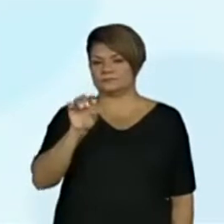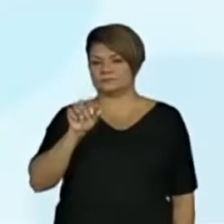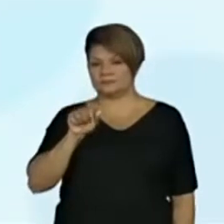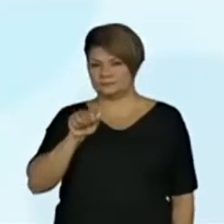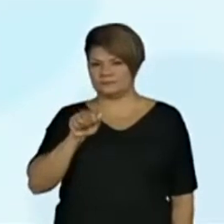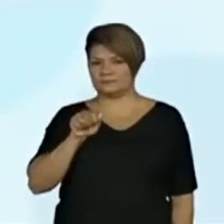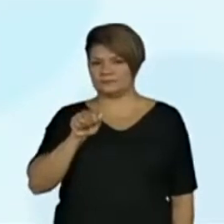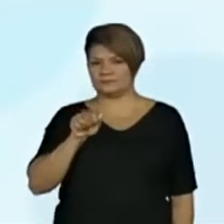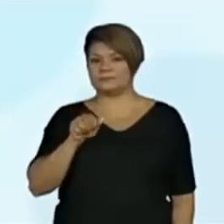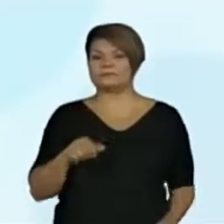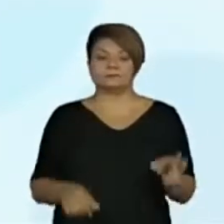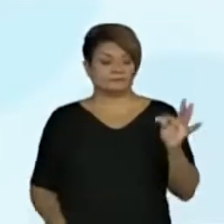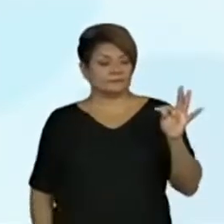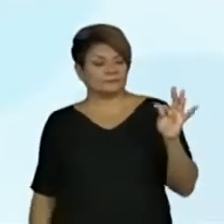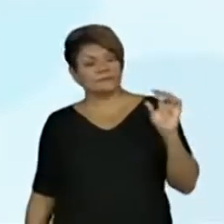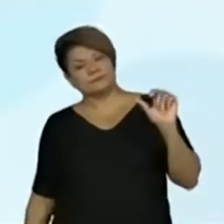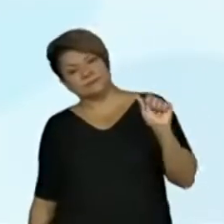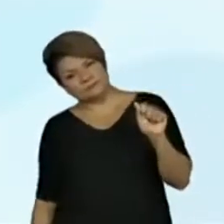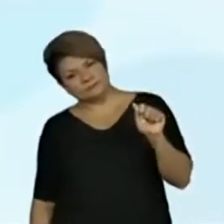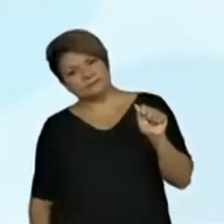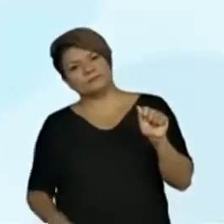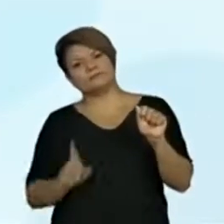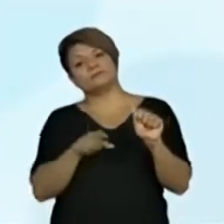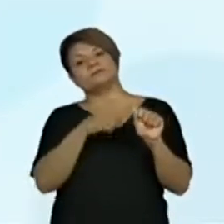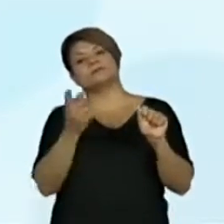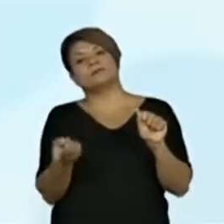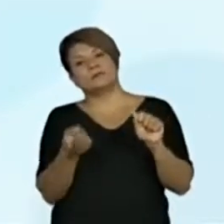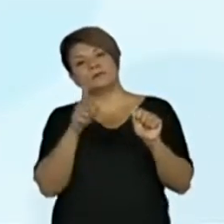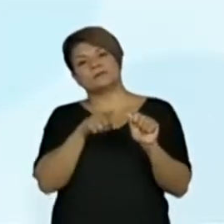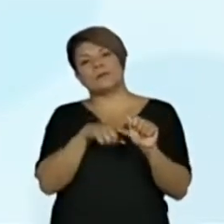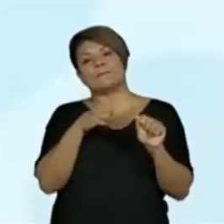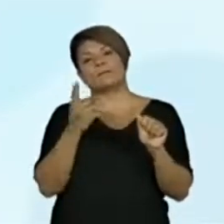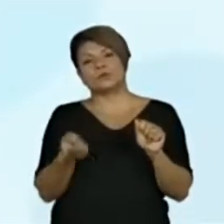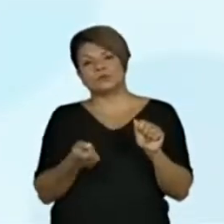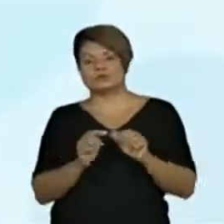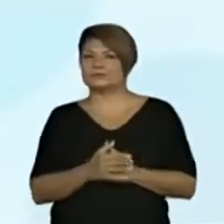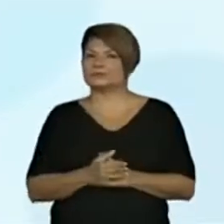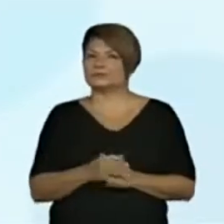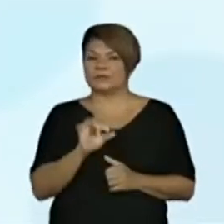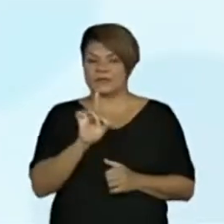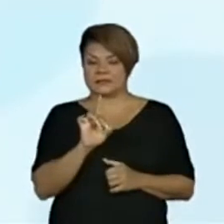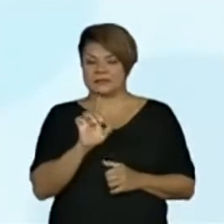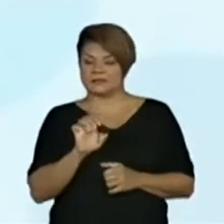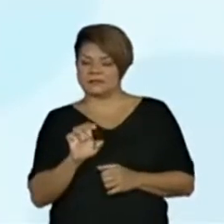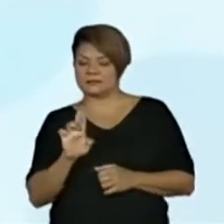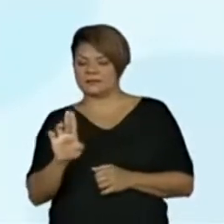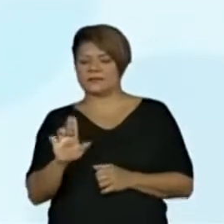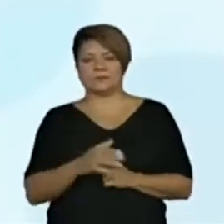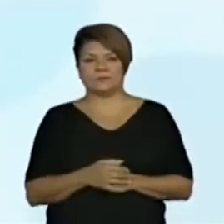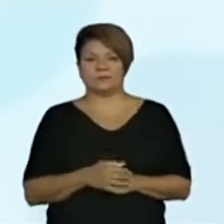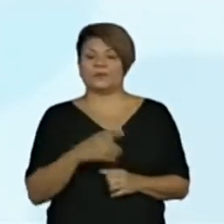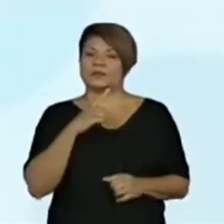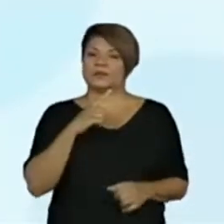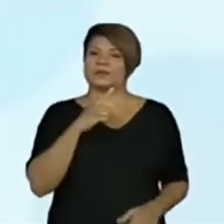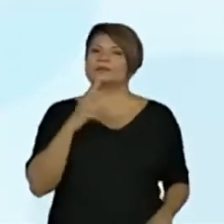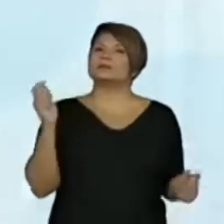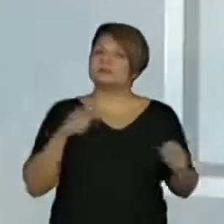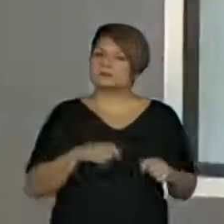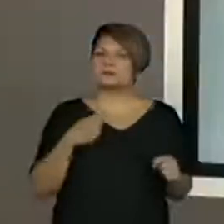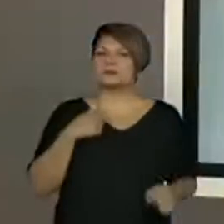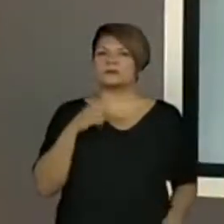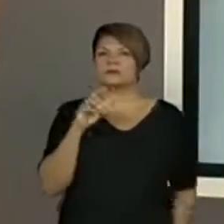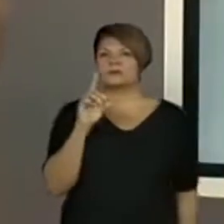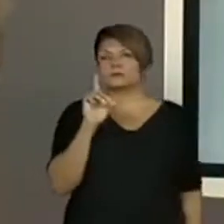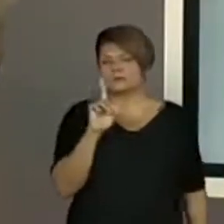faltando o Deu. Tadeu. Deu. Será que tem alguma palavra que eu consiga lembrar que possa me ajudar a escrever